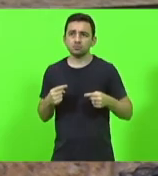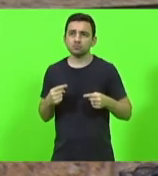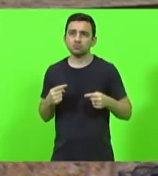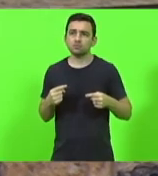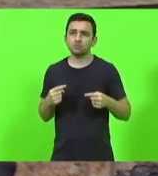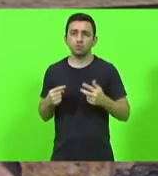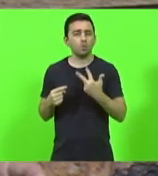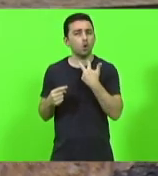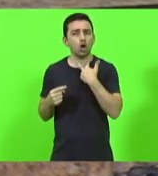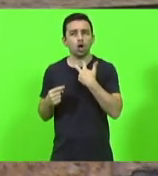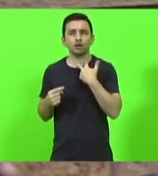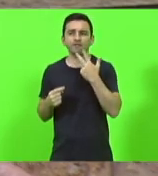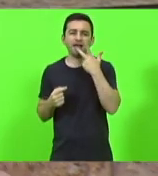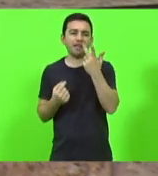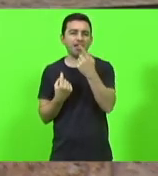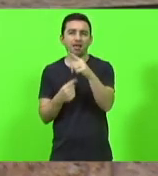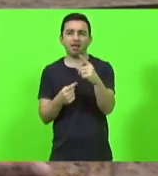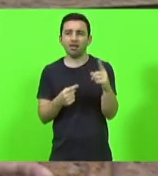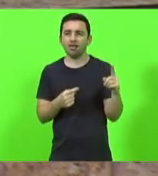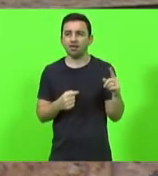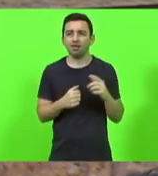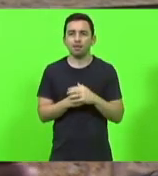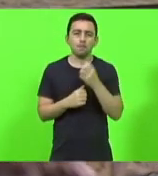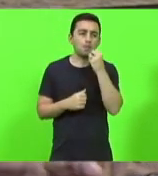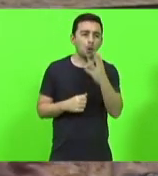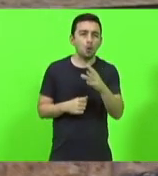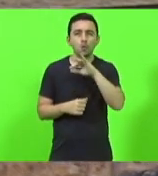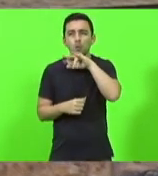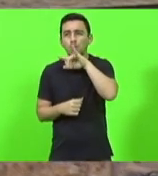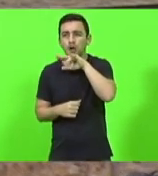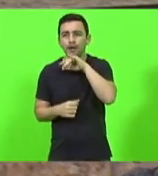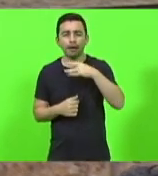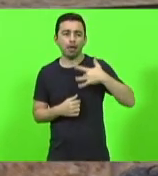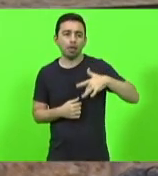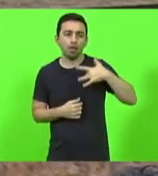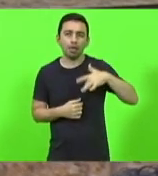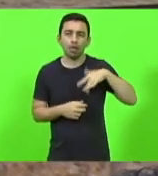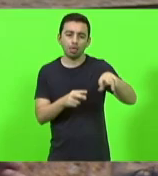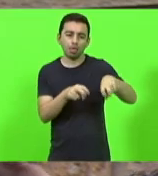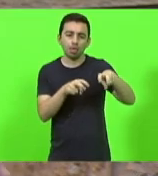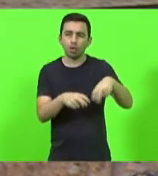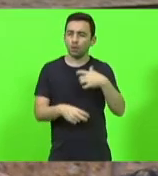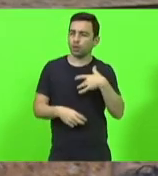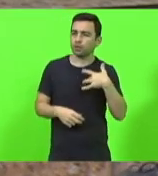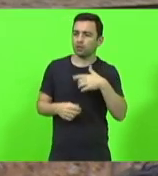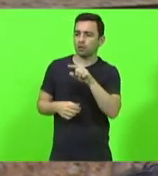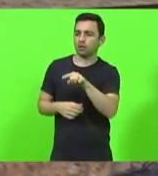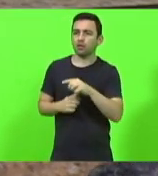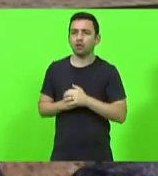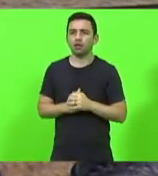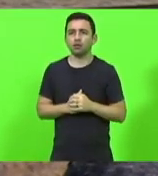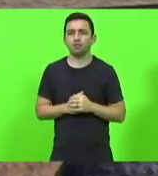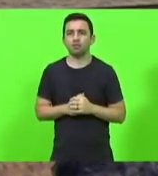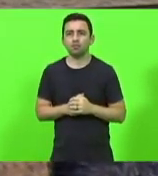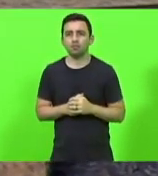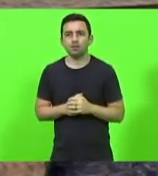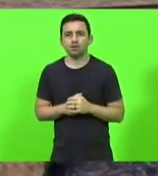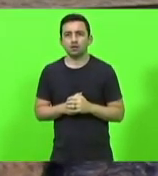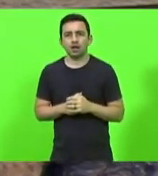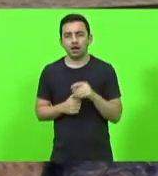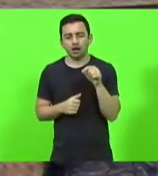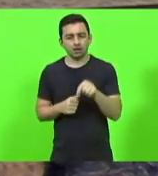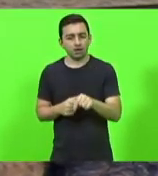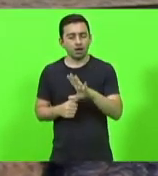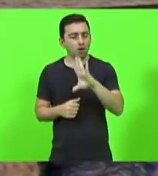essa batida aí de estar aí indo atrás de quem é bom, quem é mal, de coitadinho do agricultor, coitadinho do fulano, coitadinho do Beltrano. Isso não vai acontecer